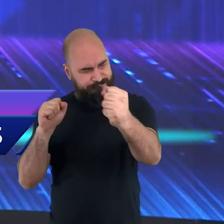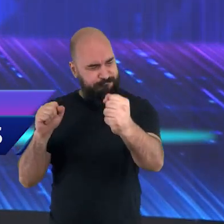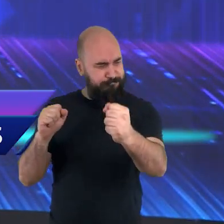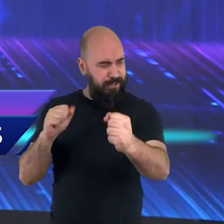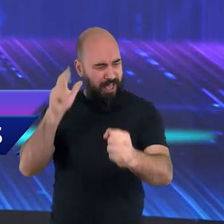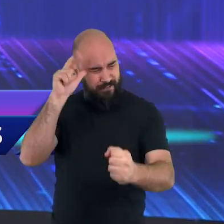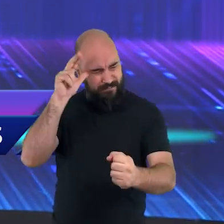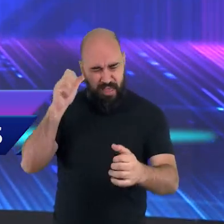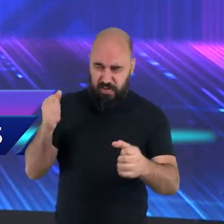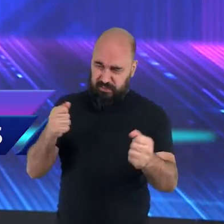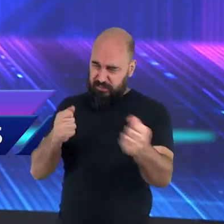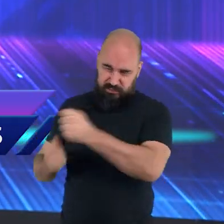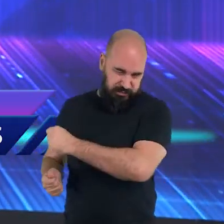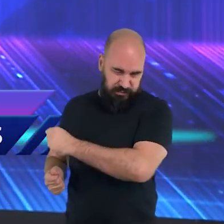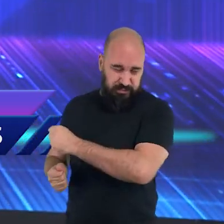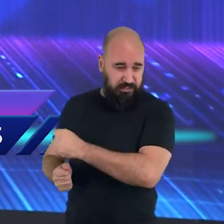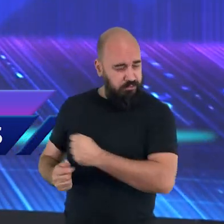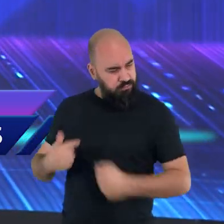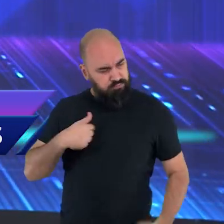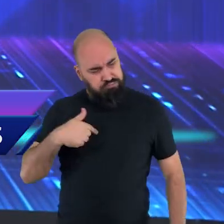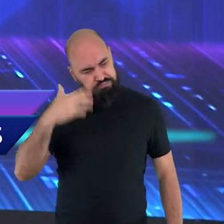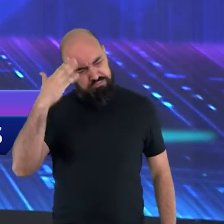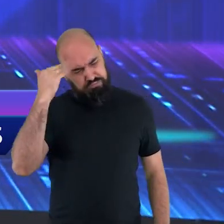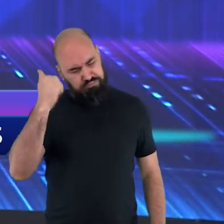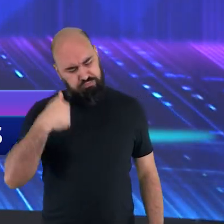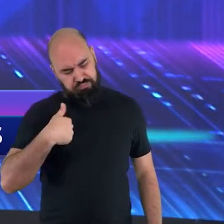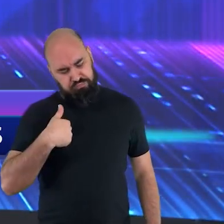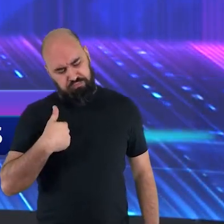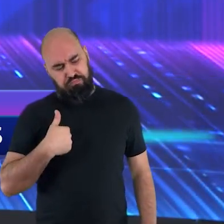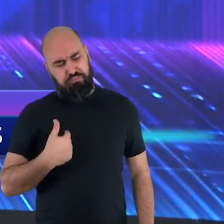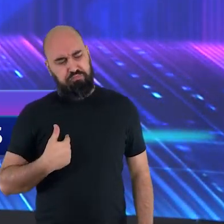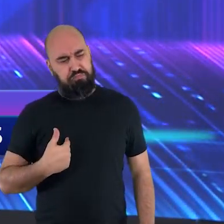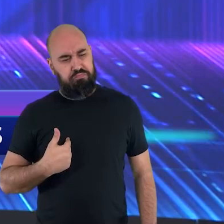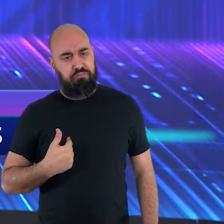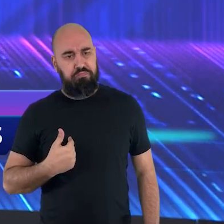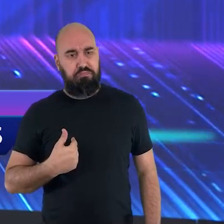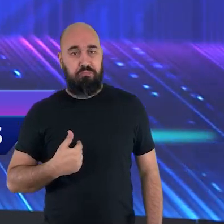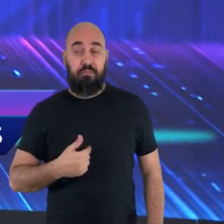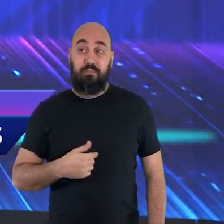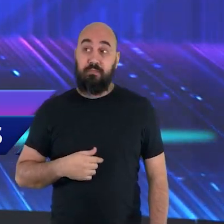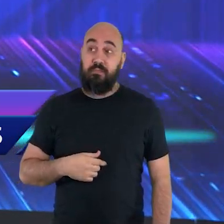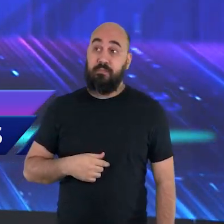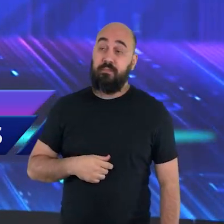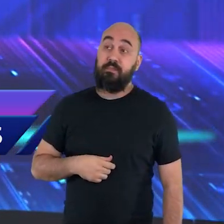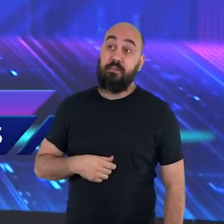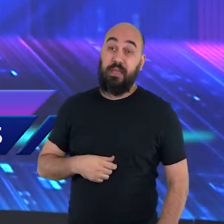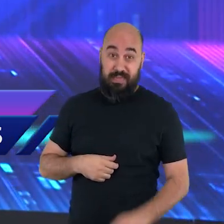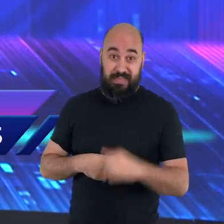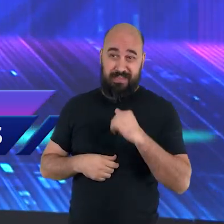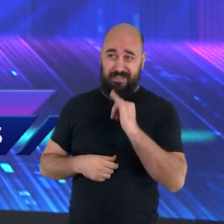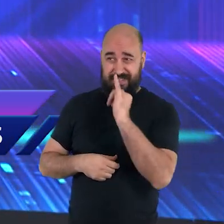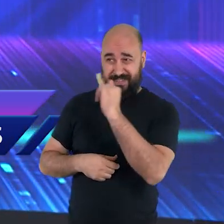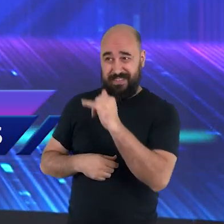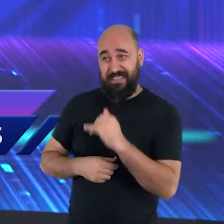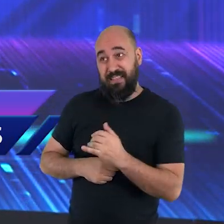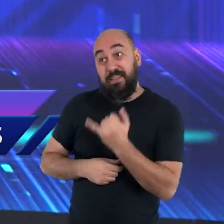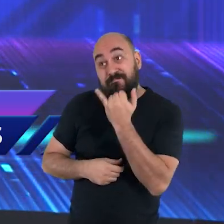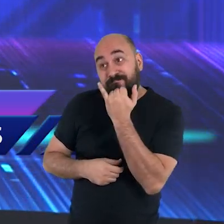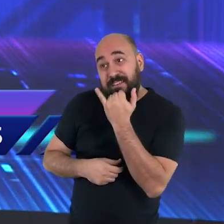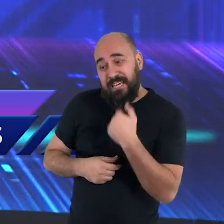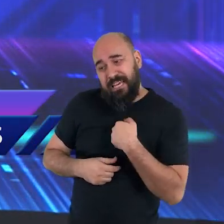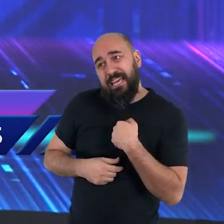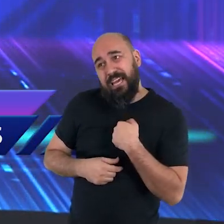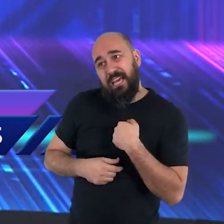entrou no meio dos cavalos, que puxou as rédeas e tirou da direção do garotinho. E